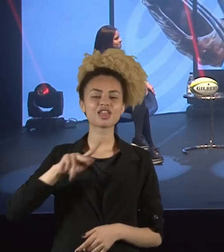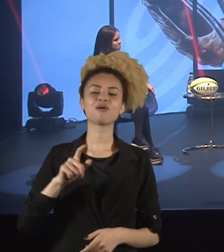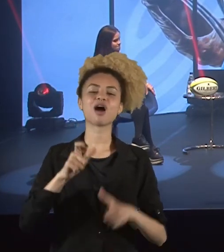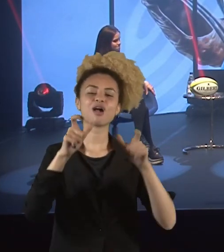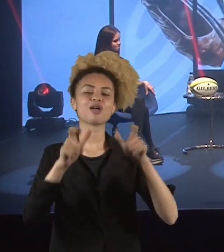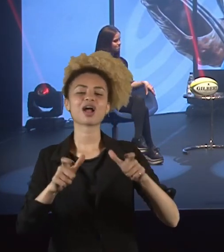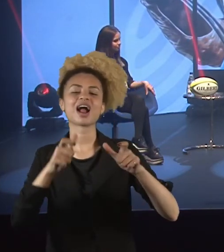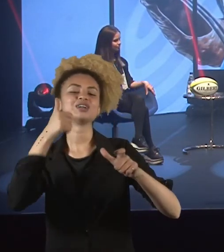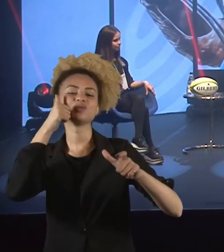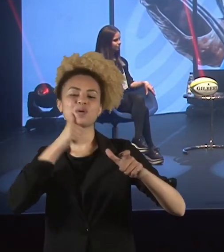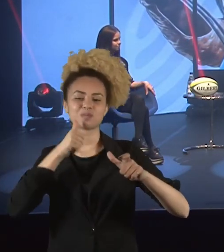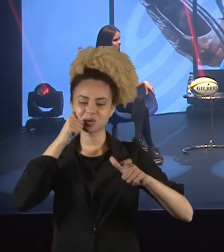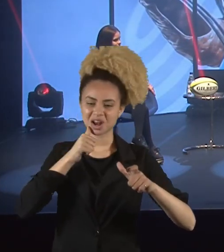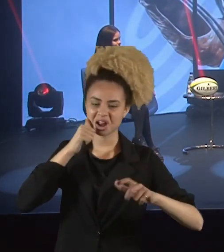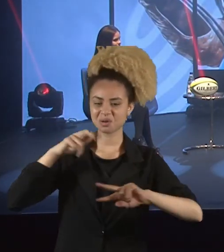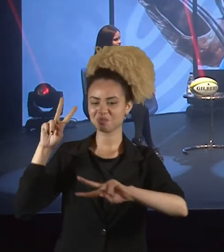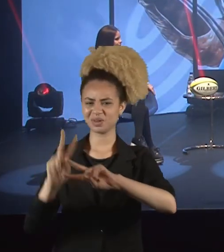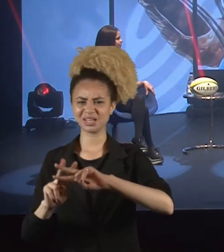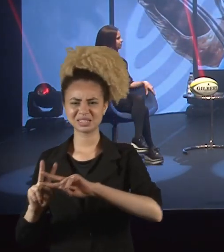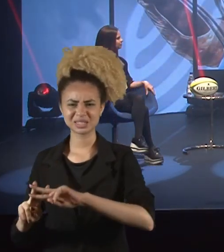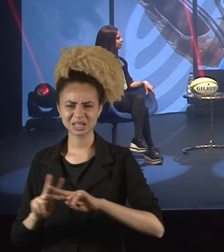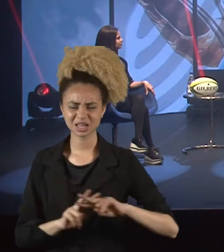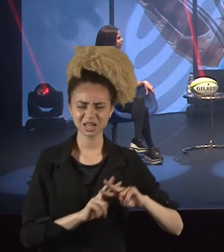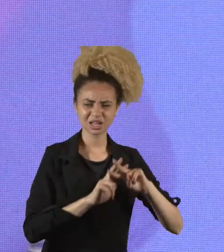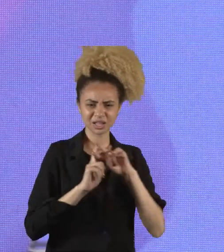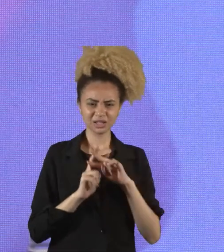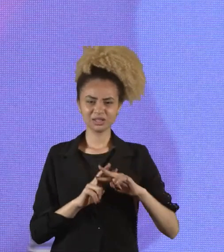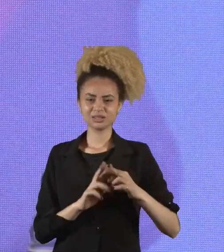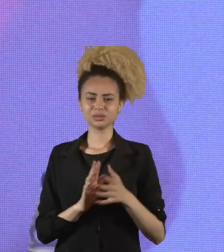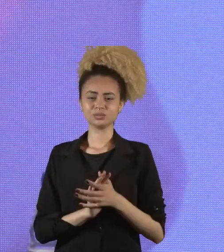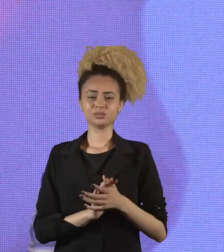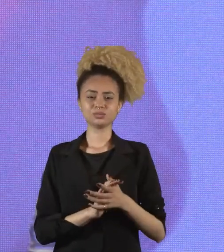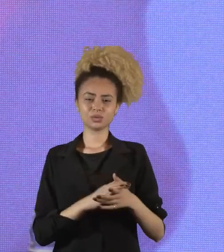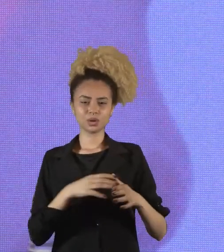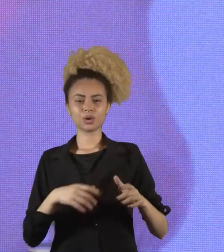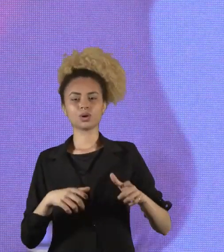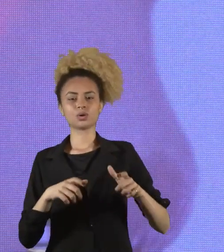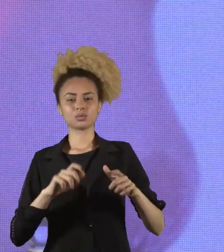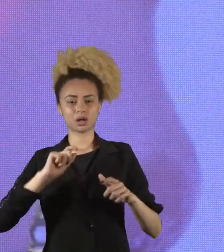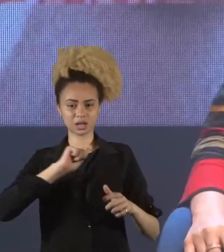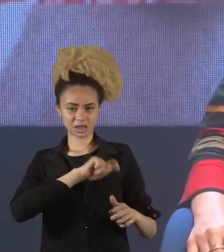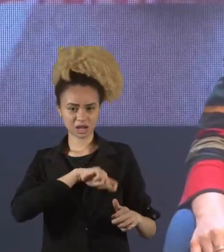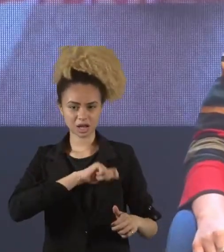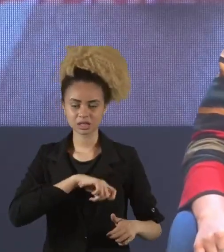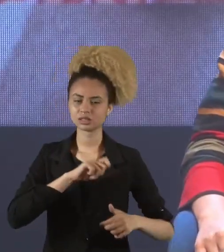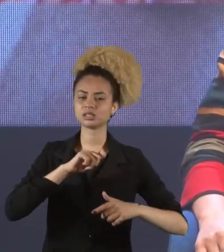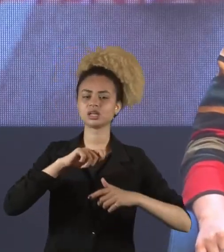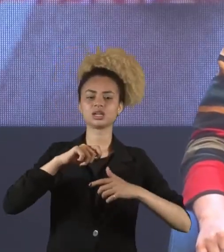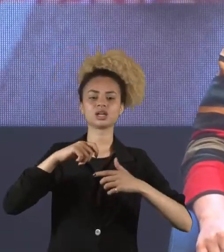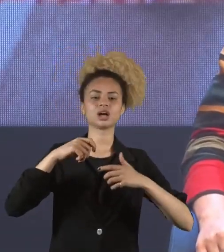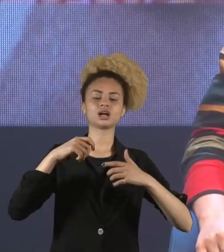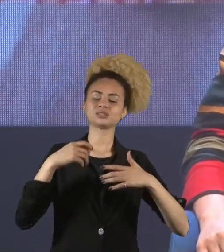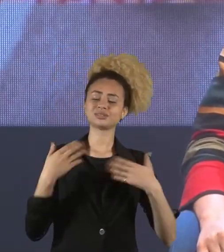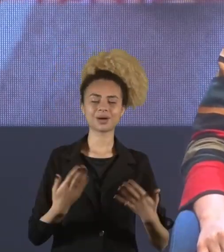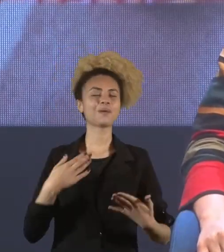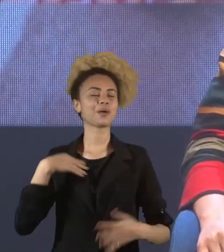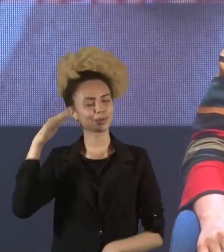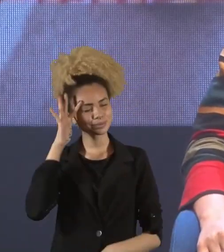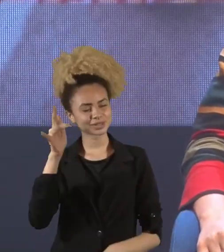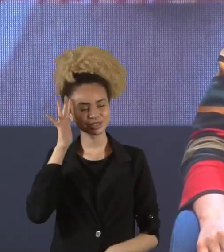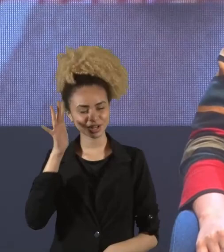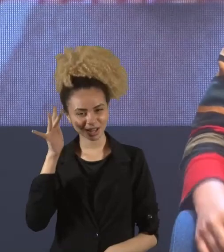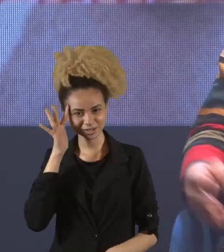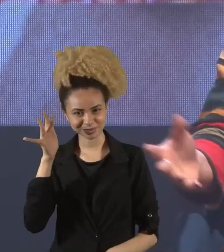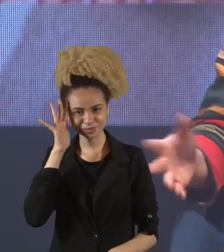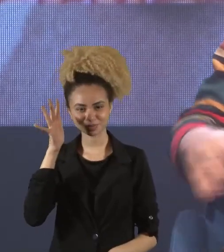mulher um presídio, uma delegacia, uma tribuna. Então, realmente imaginei como